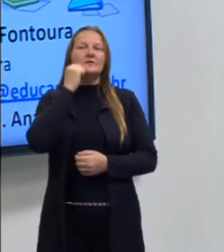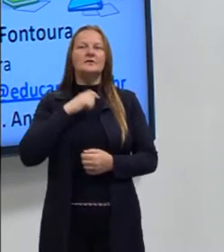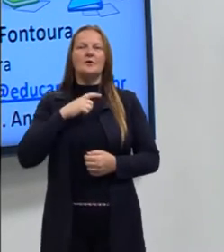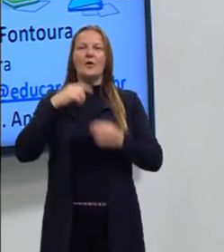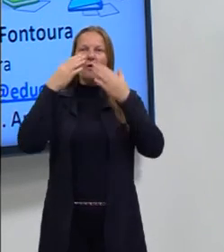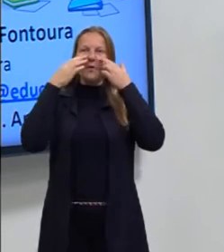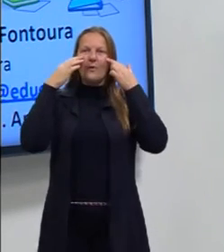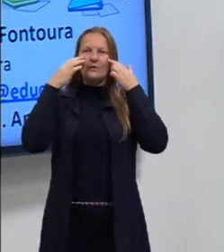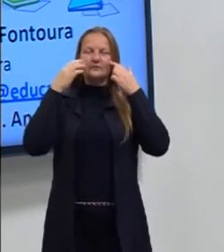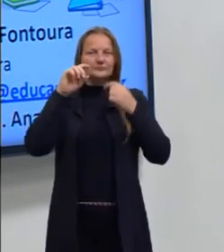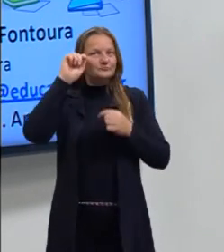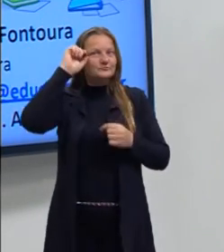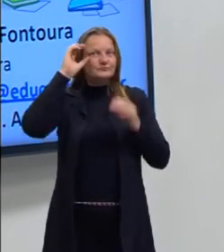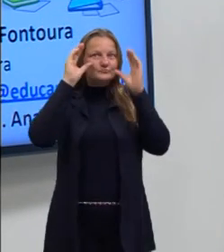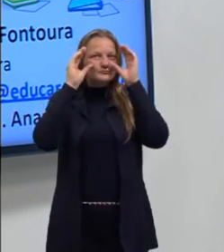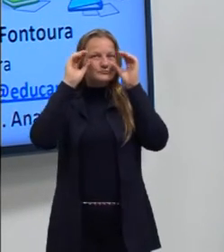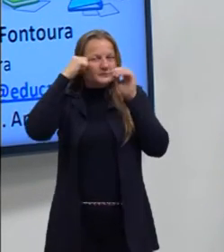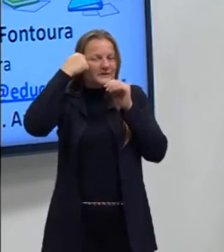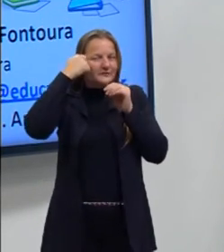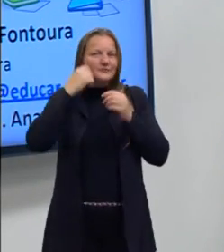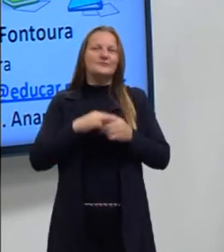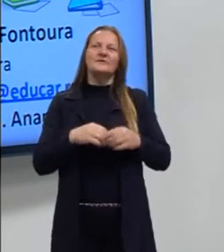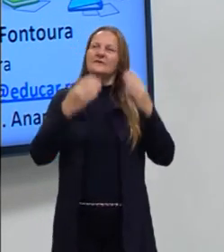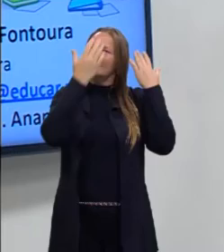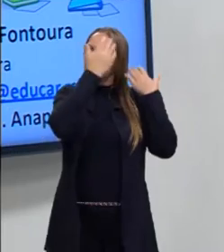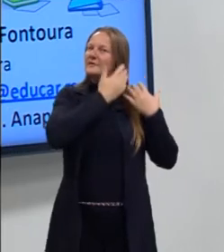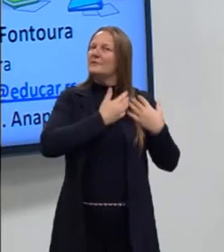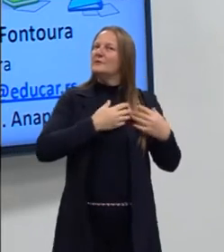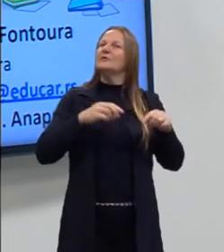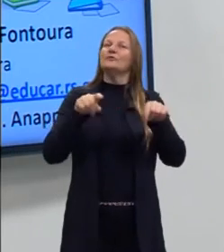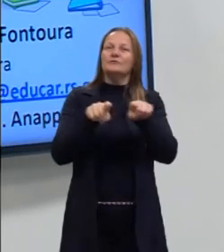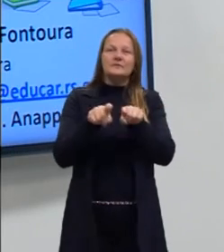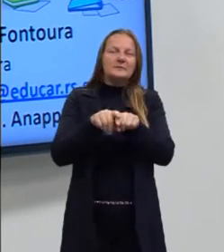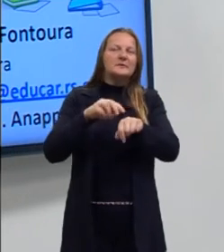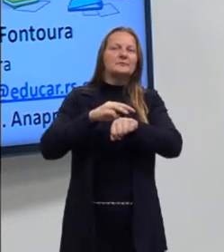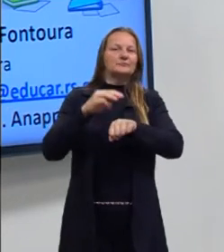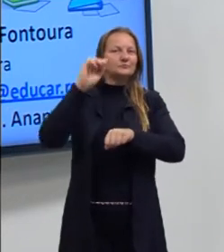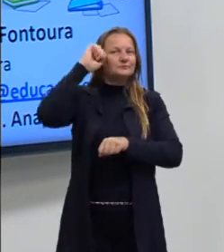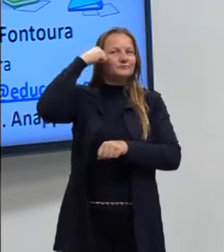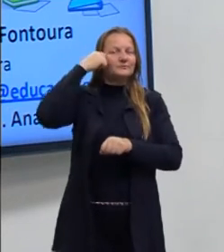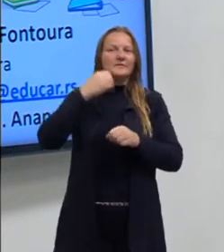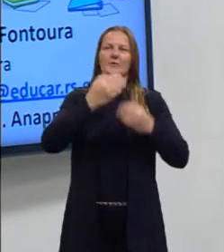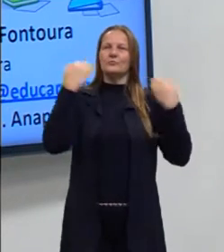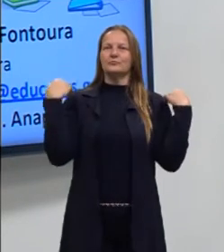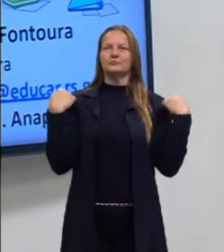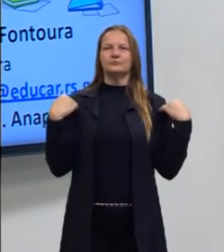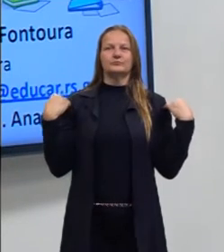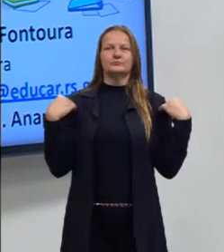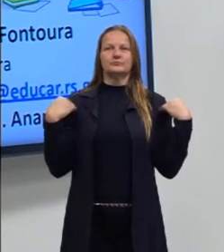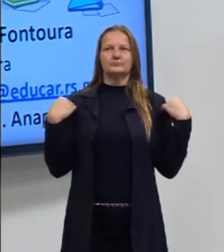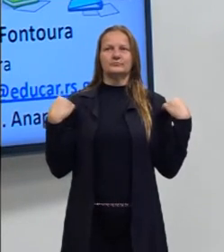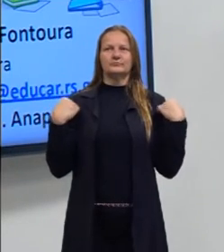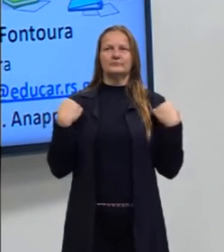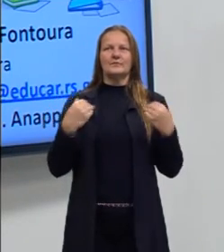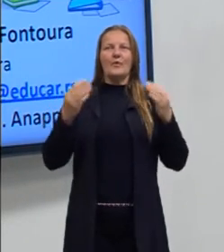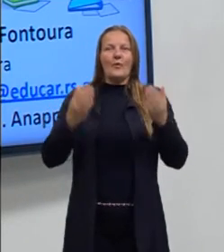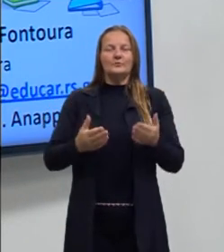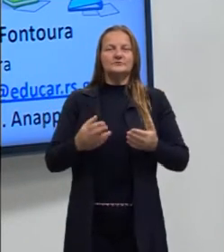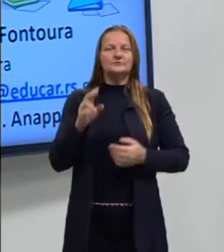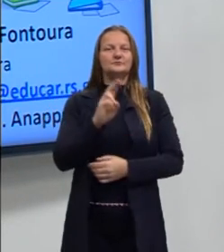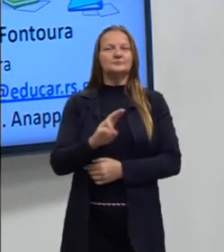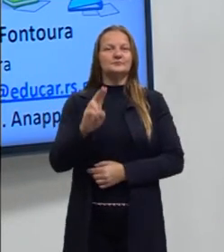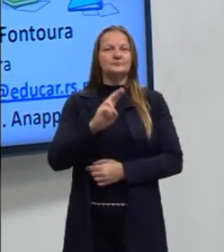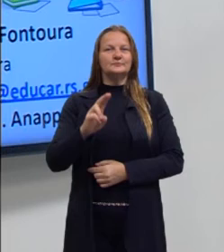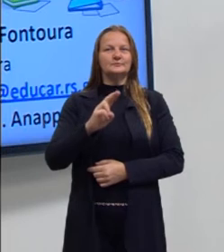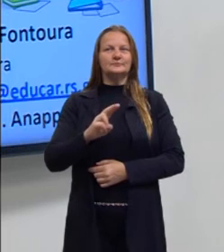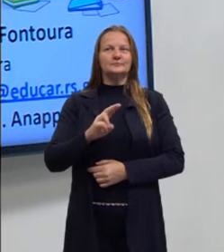olhos são pretos, meu cabelo também é preto, um pouquinho abaixo dos ombros, e hoje eu